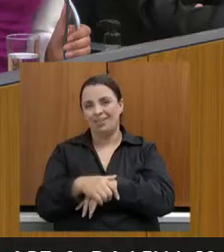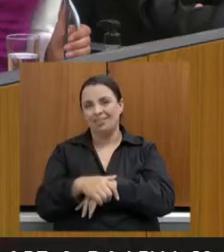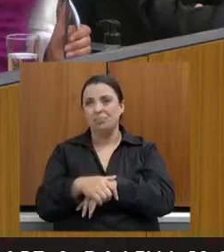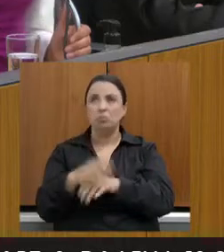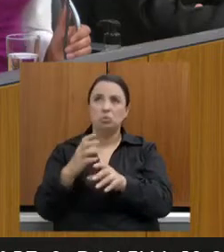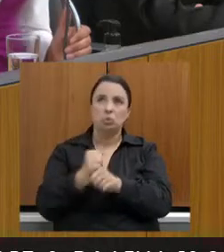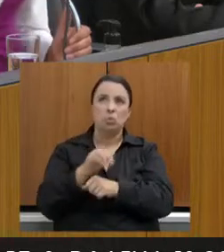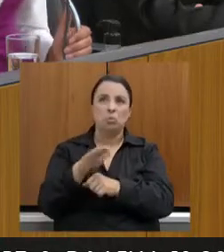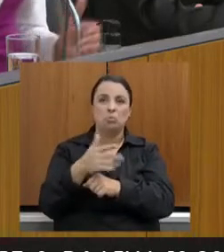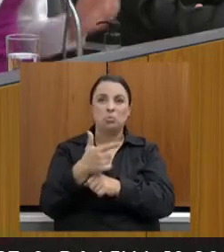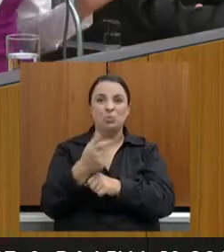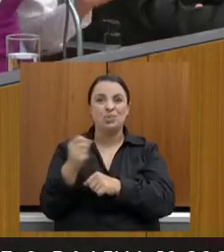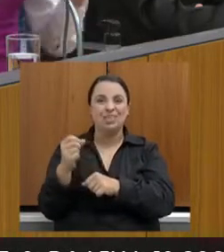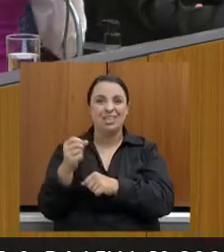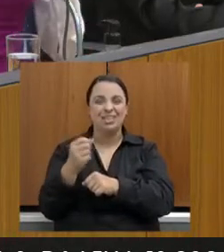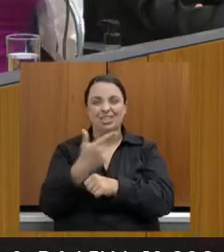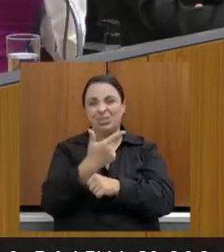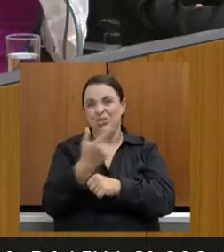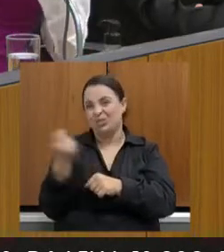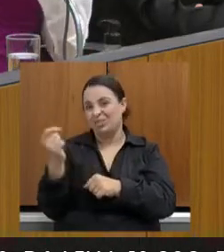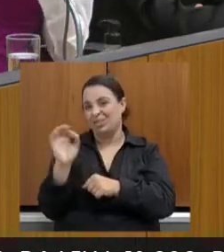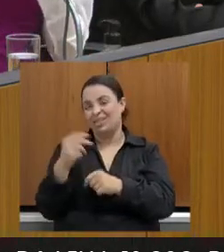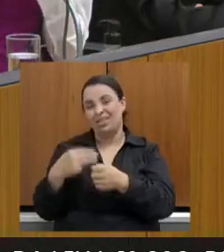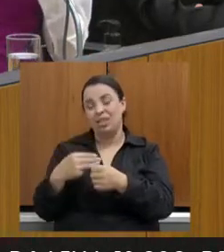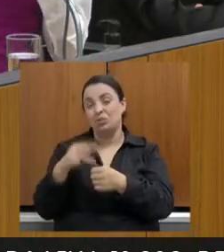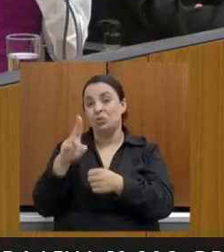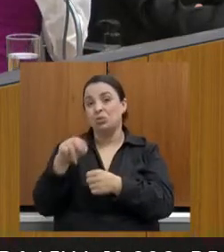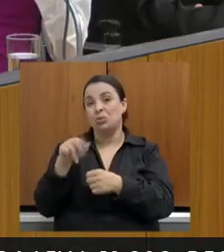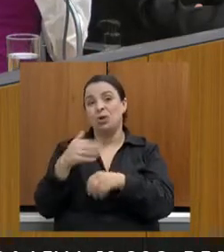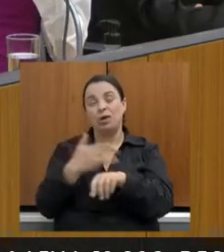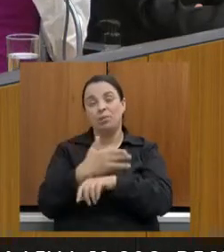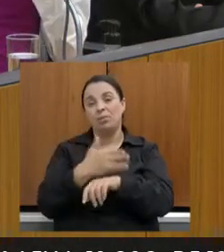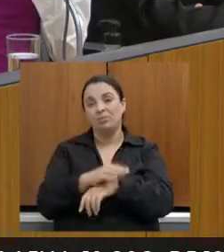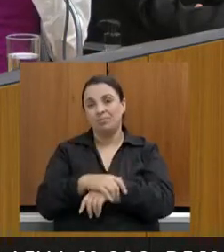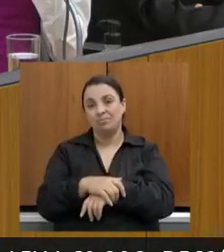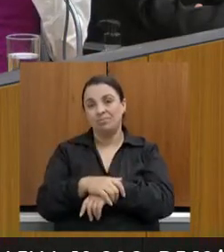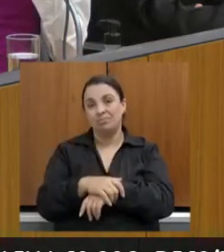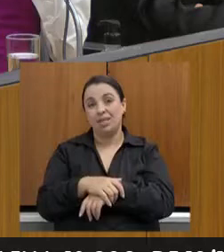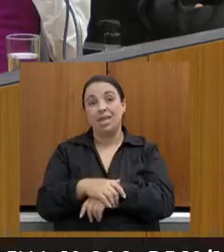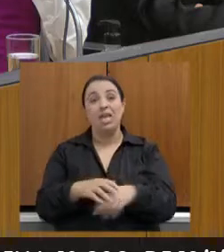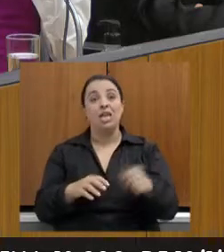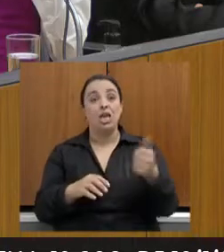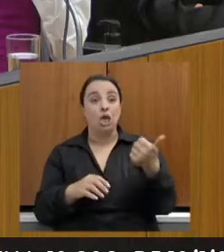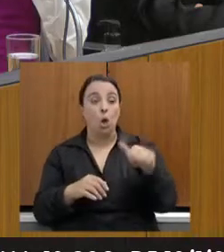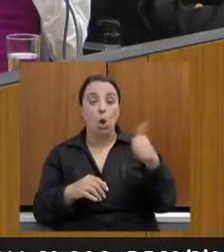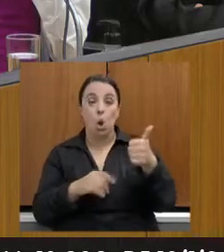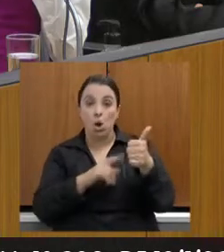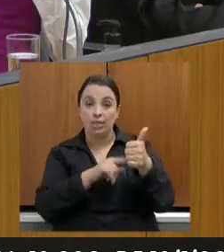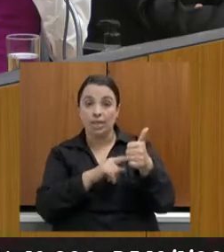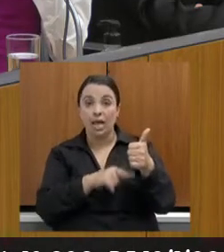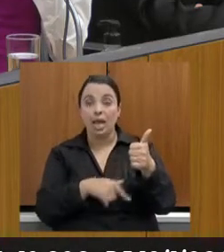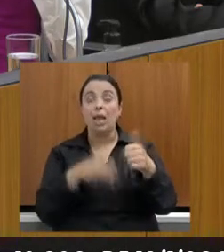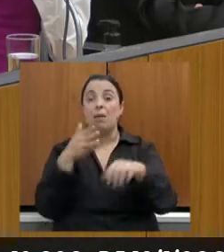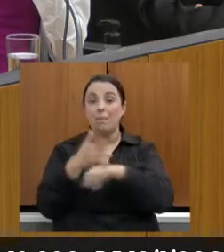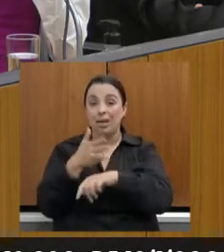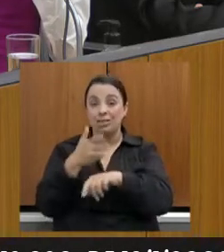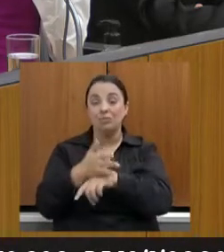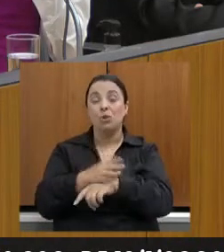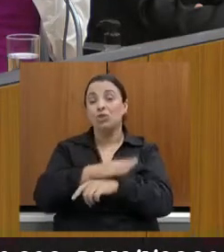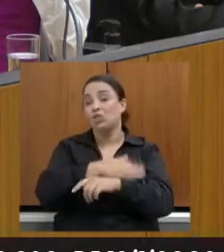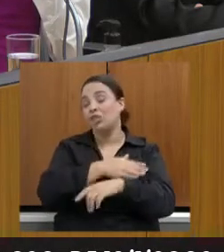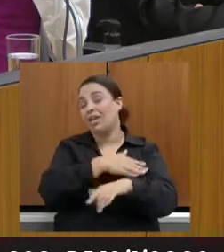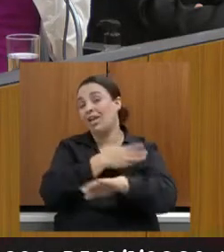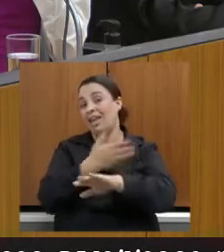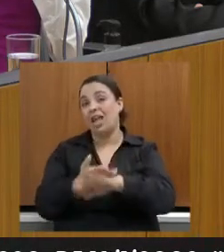programa. E apenas 11 participaram por 11 anos. 11. E aí o intervalo de